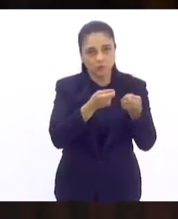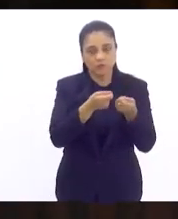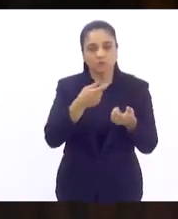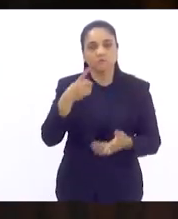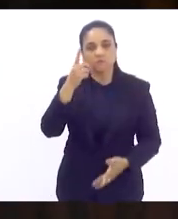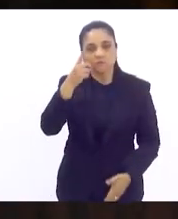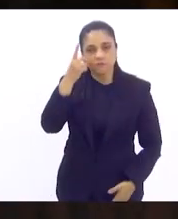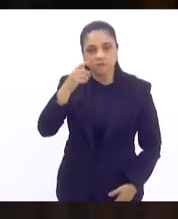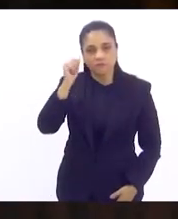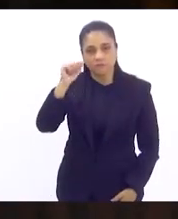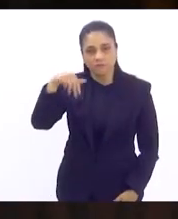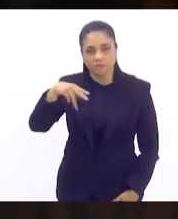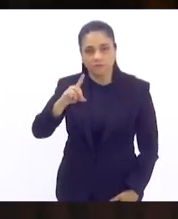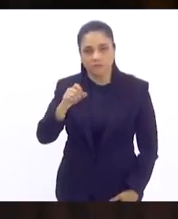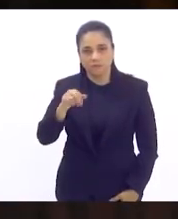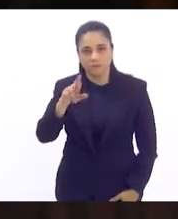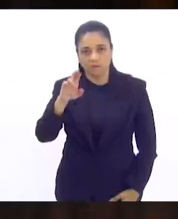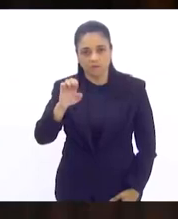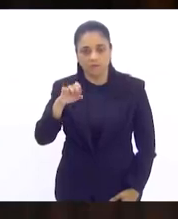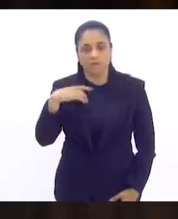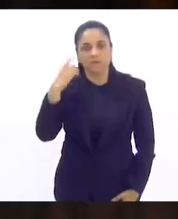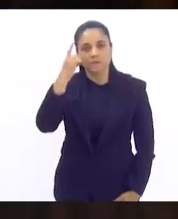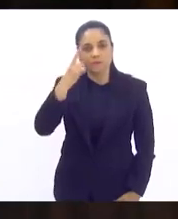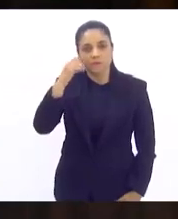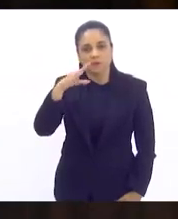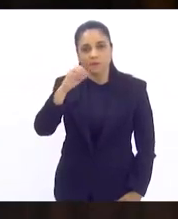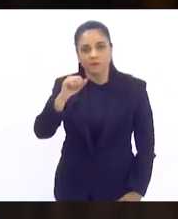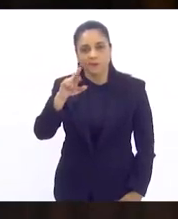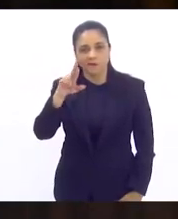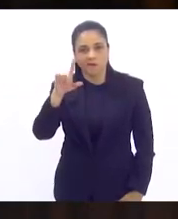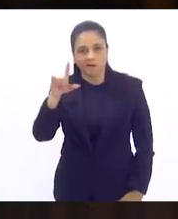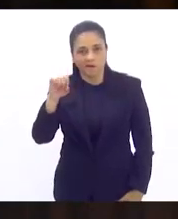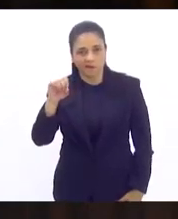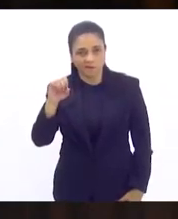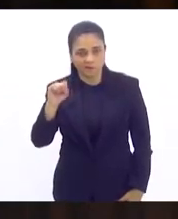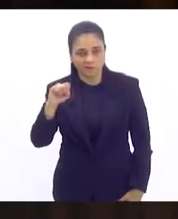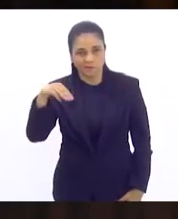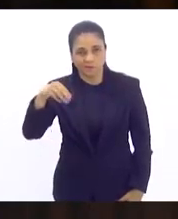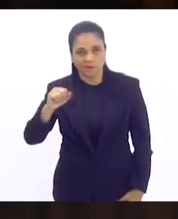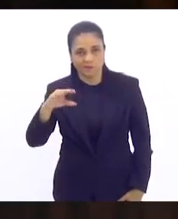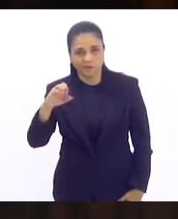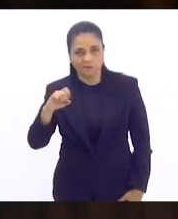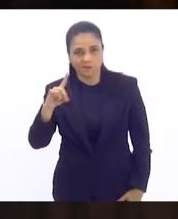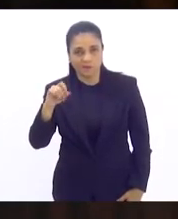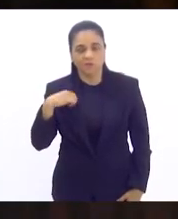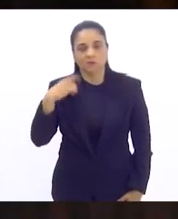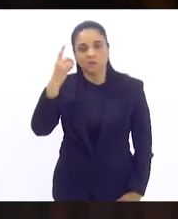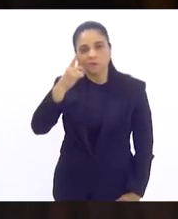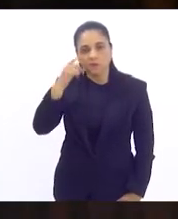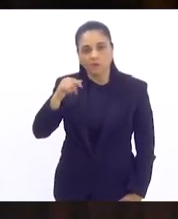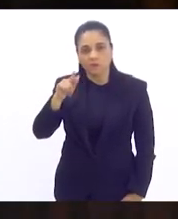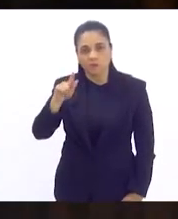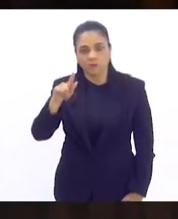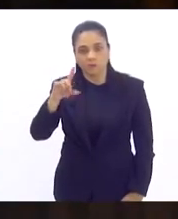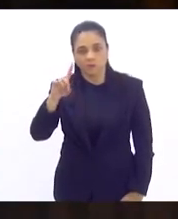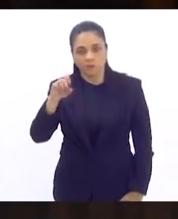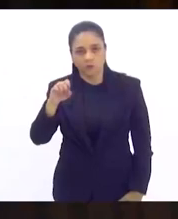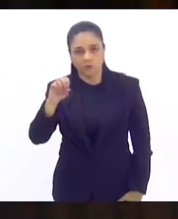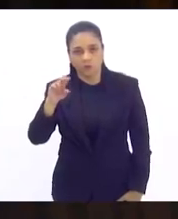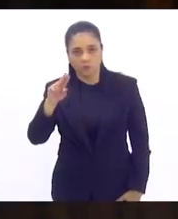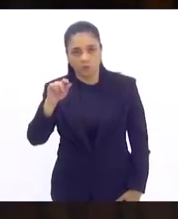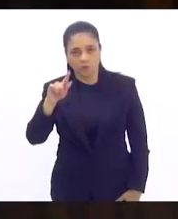Correia, deputado Carlos Macedo, deputado Douglas Ruas, deputada Renata